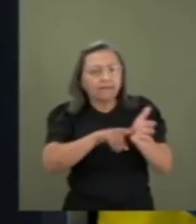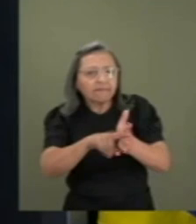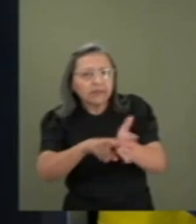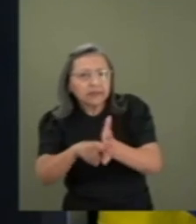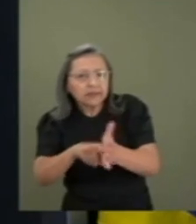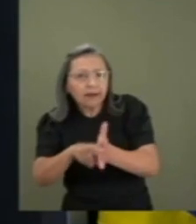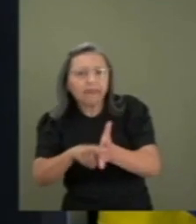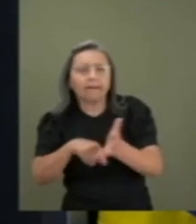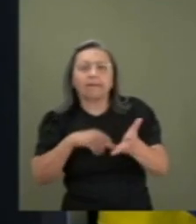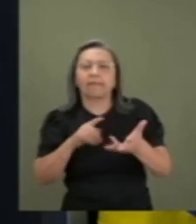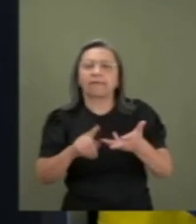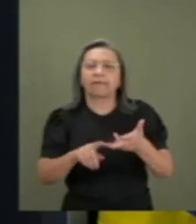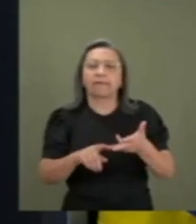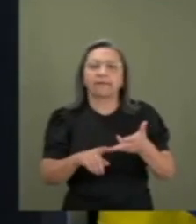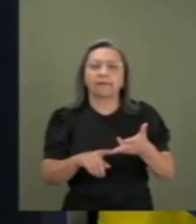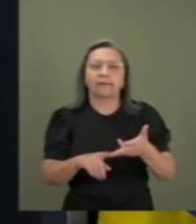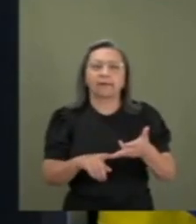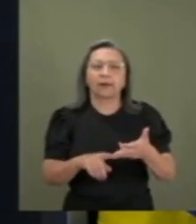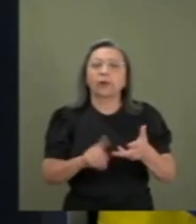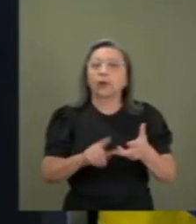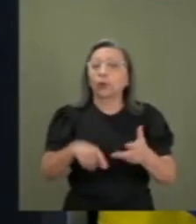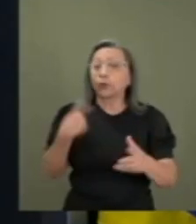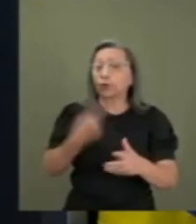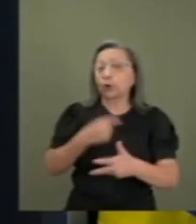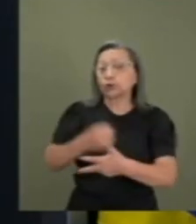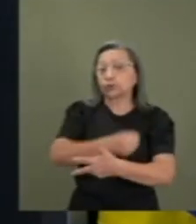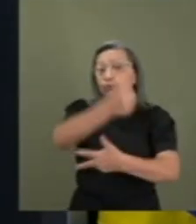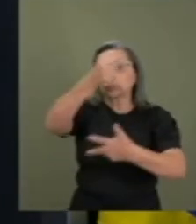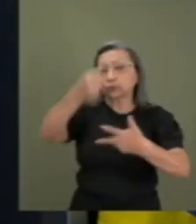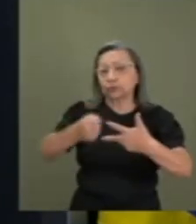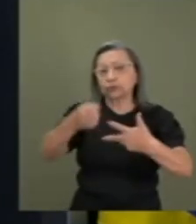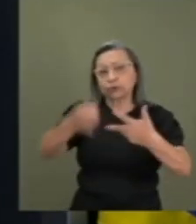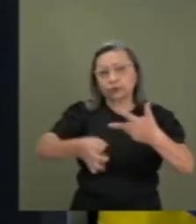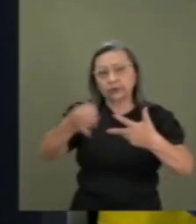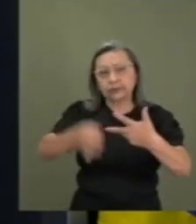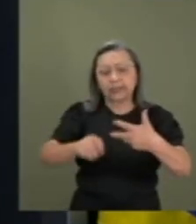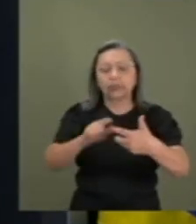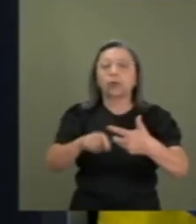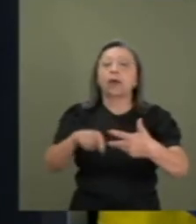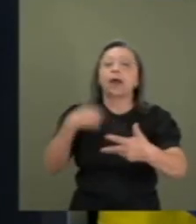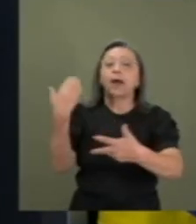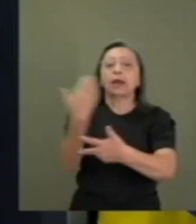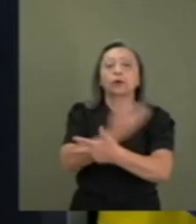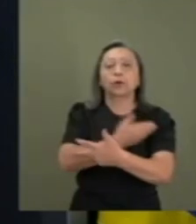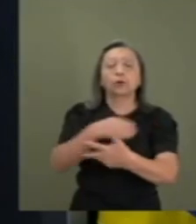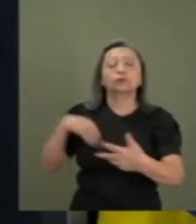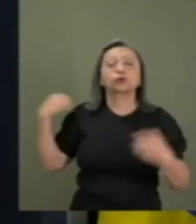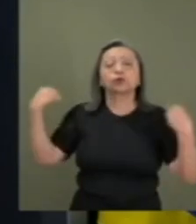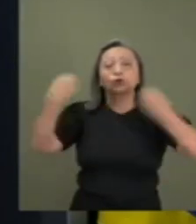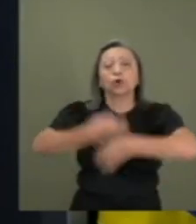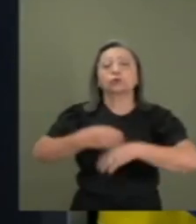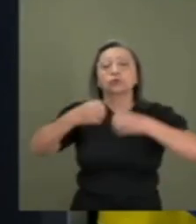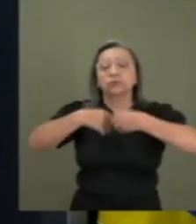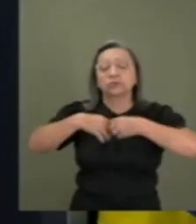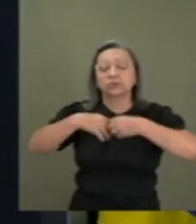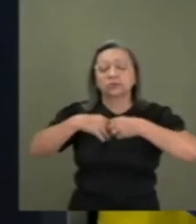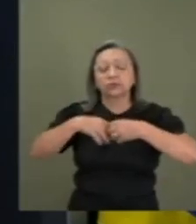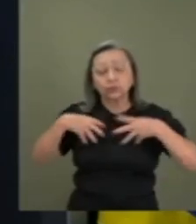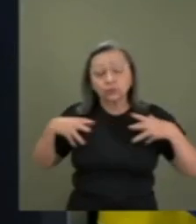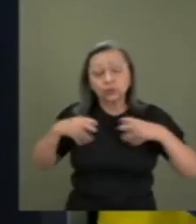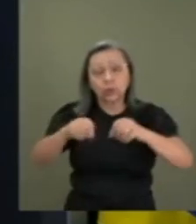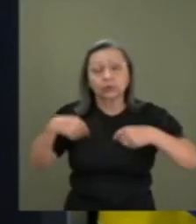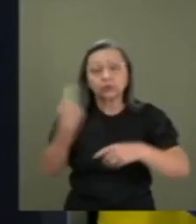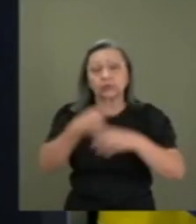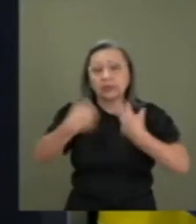o nosso judiciário, a nossa Corte Suprema, os nossos tribunais superiores. E ela